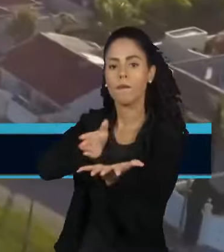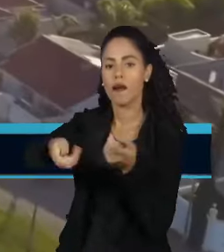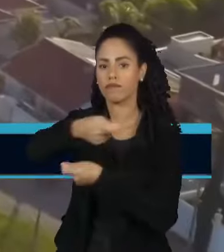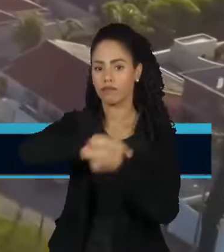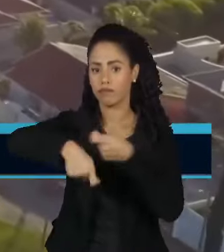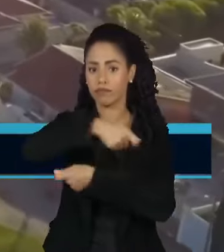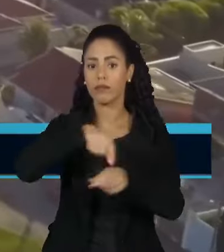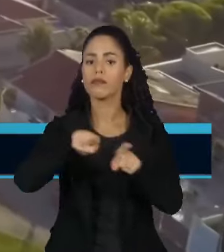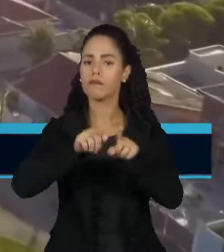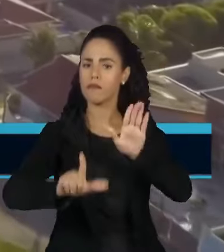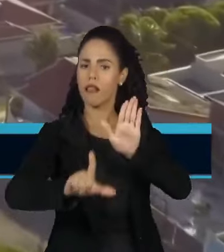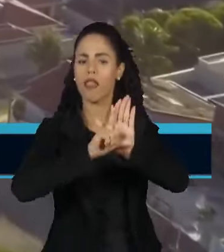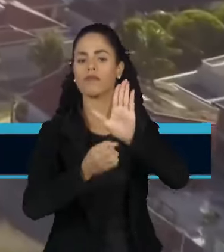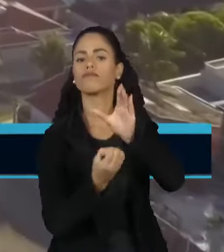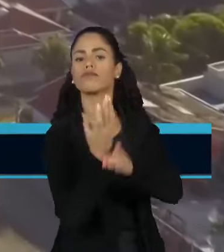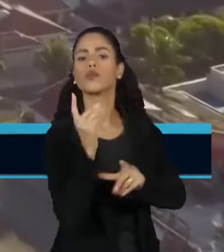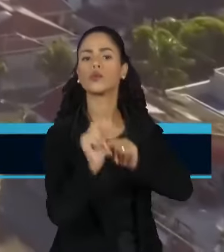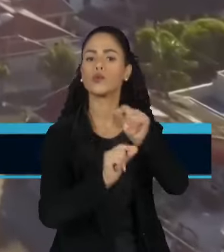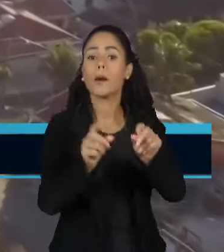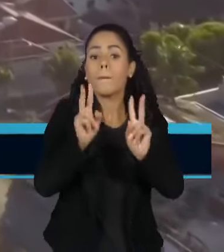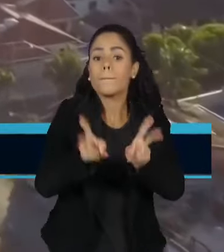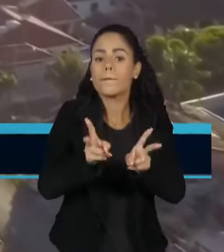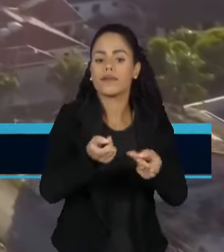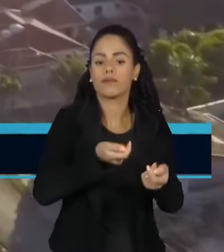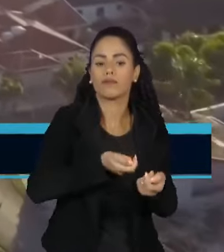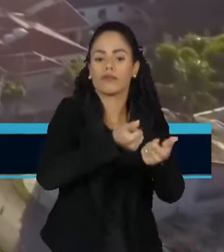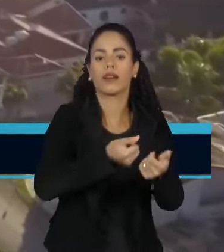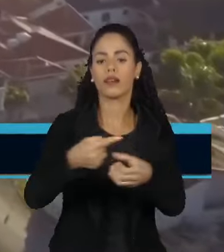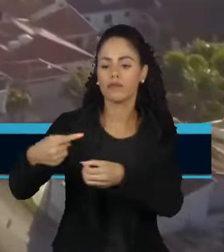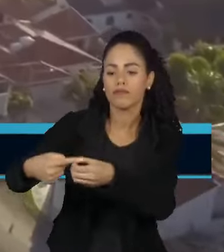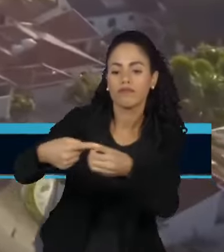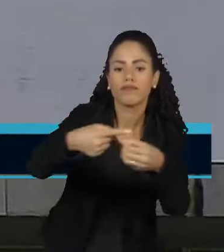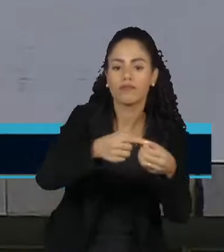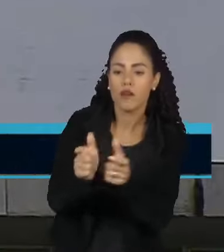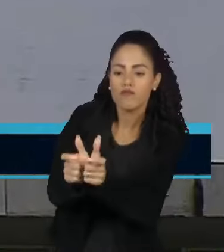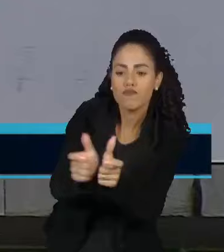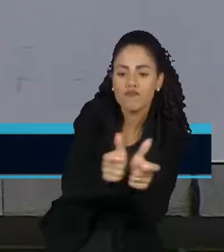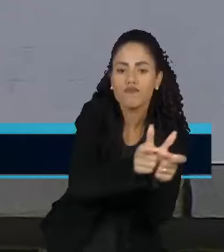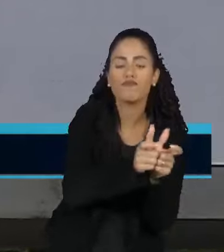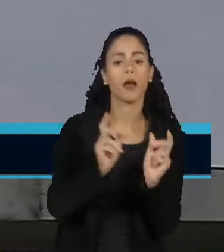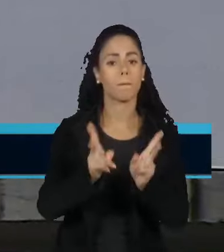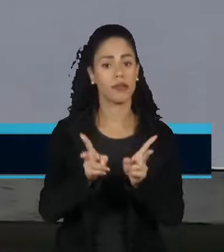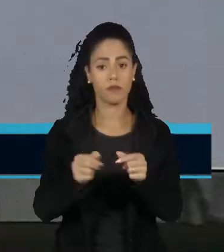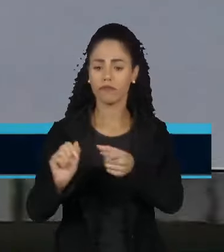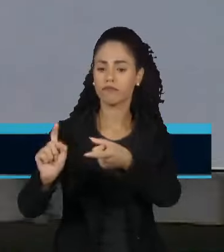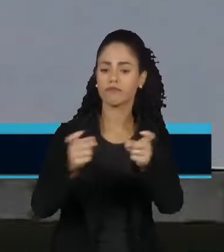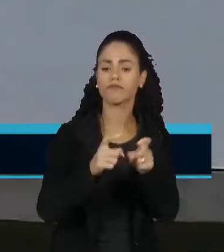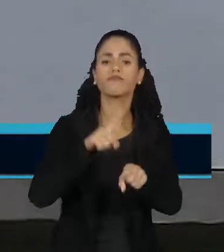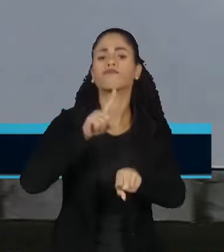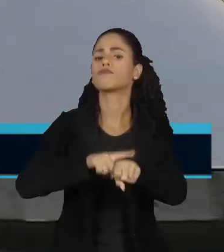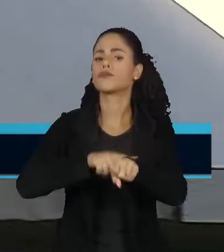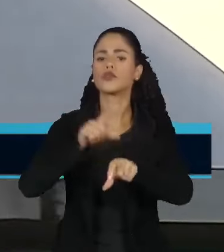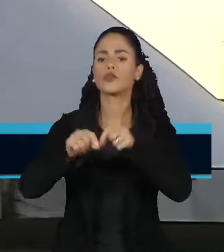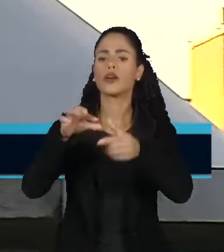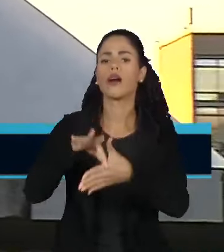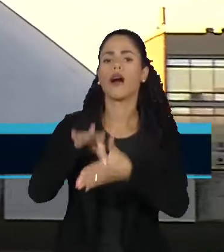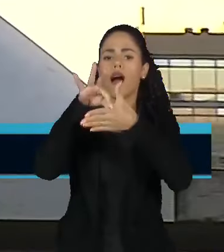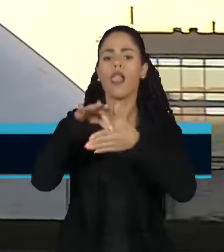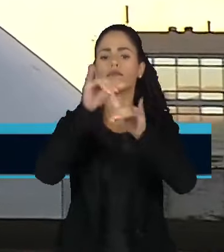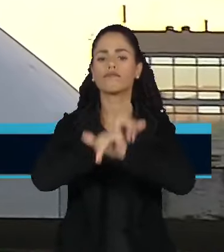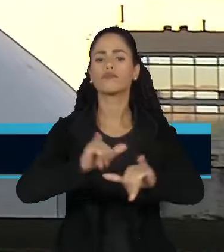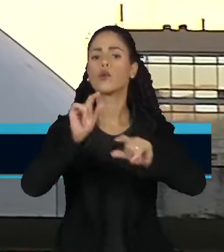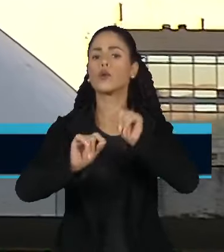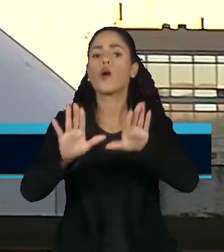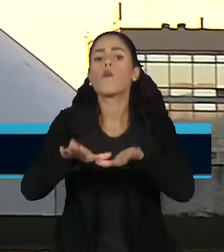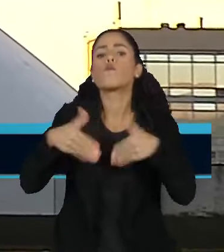A lei ainda criou o mesmo benefício a pequenos municípios. Na reunião, os líderes avaliaram quais abordagens